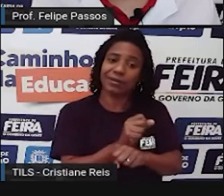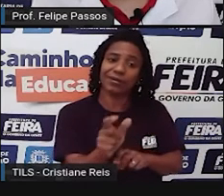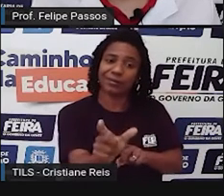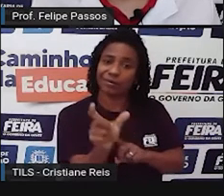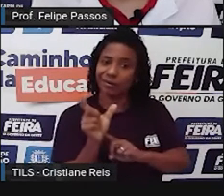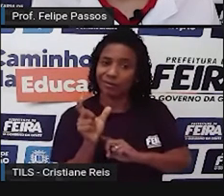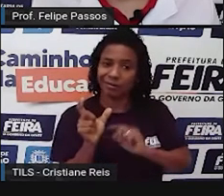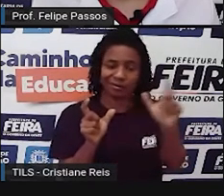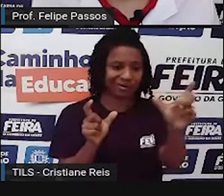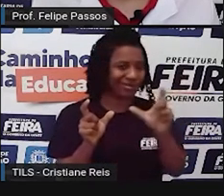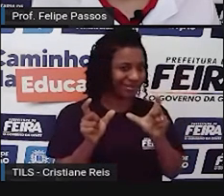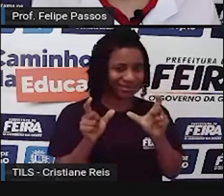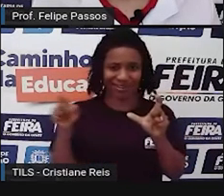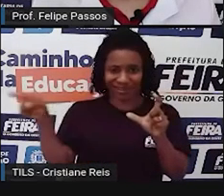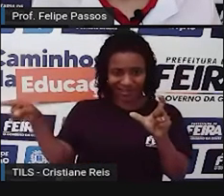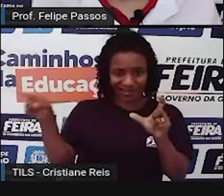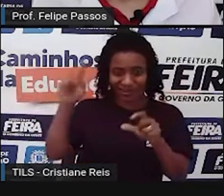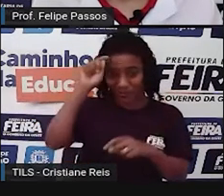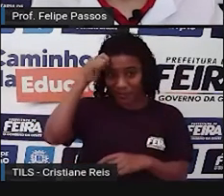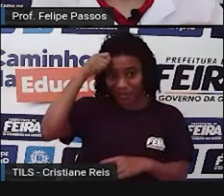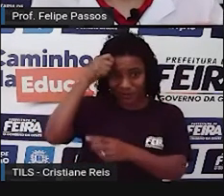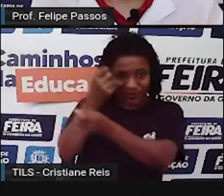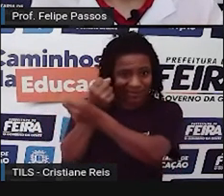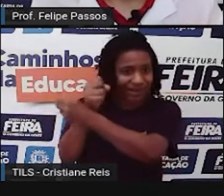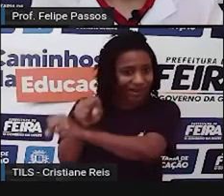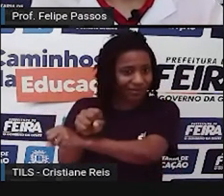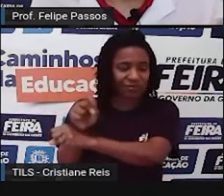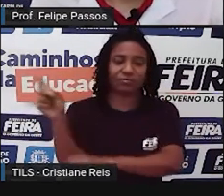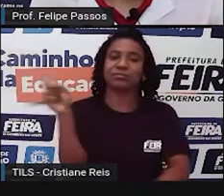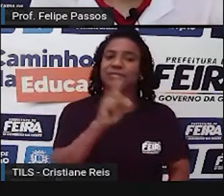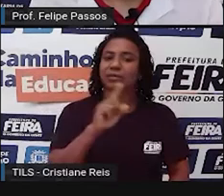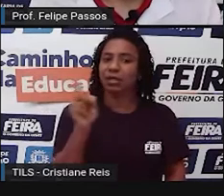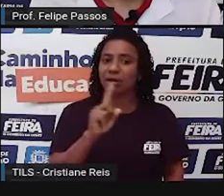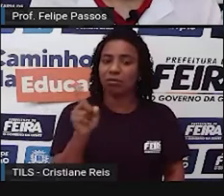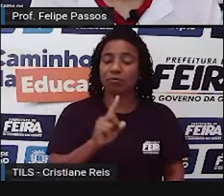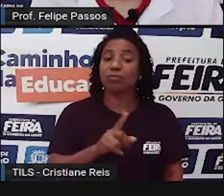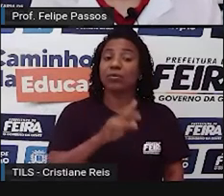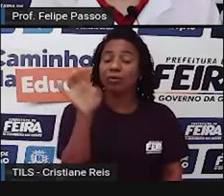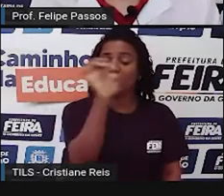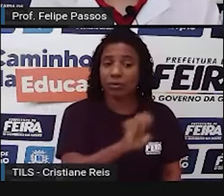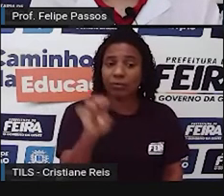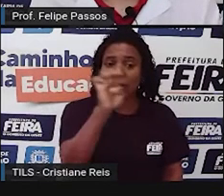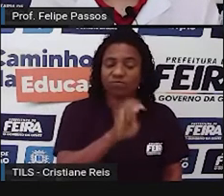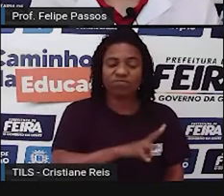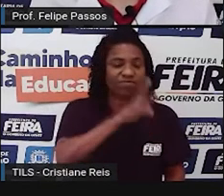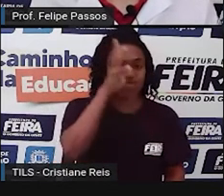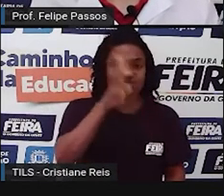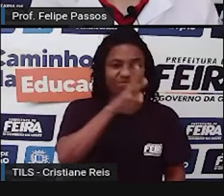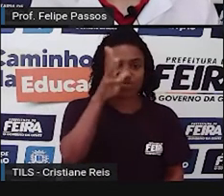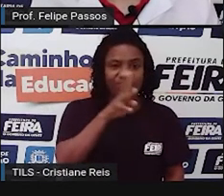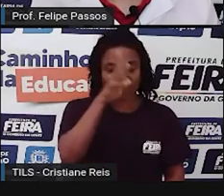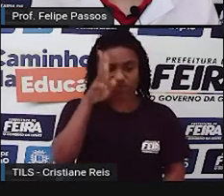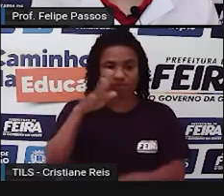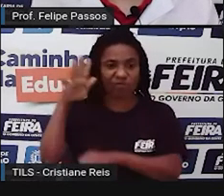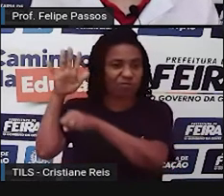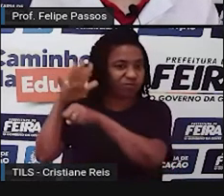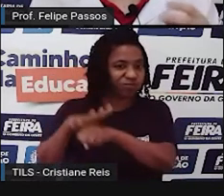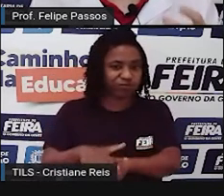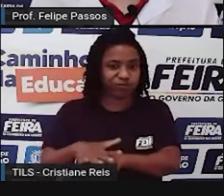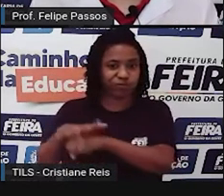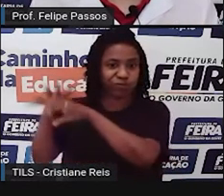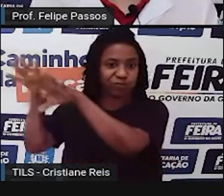Ninguém nasceu escravo, a pessoa se torna escravizada quando alguém se acha superior,